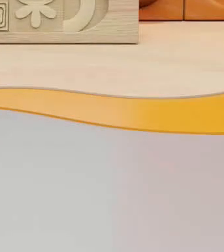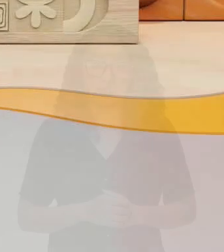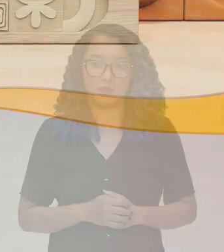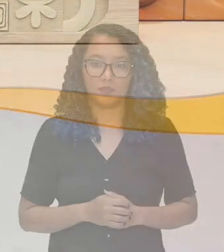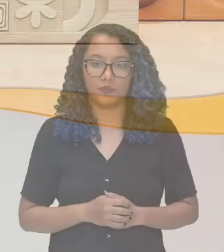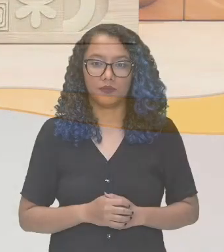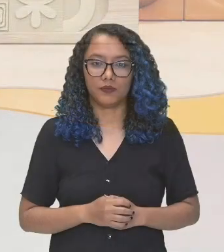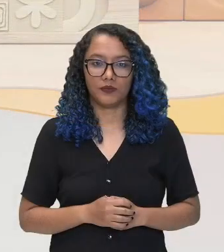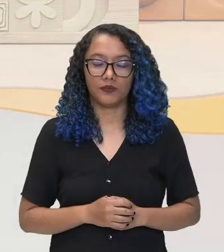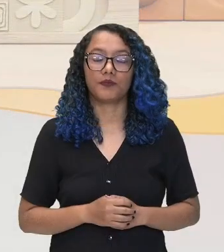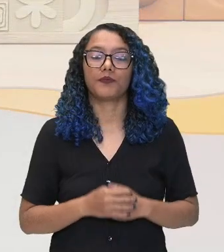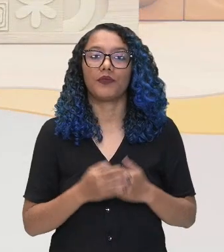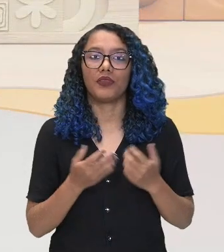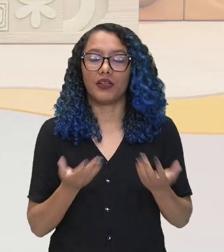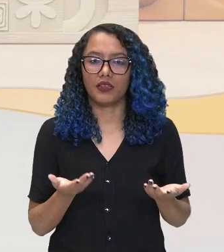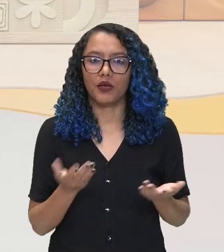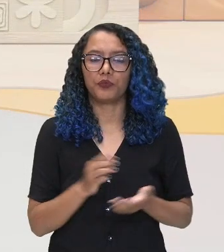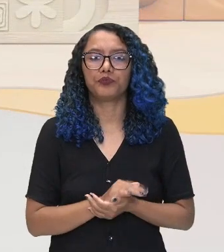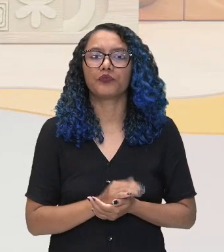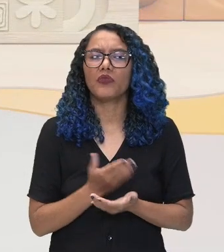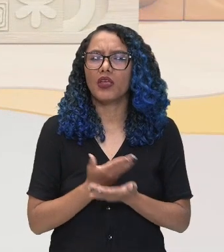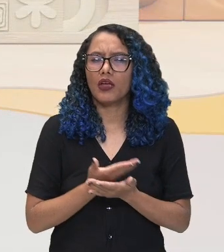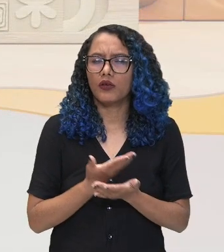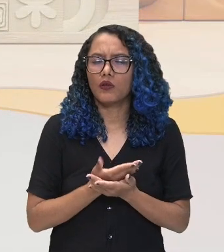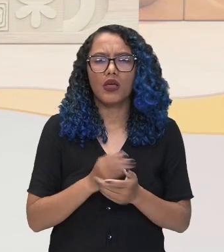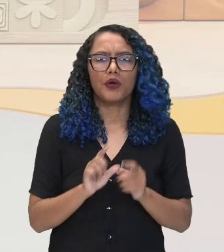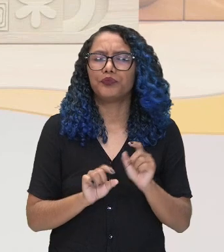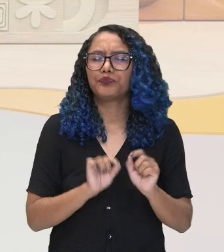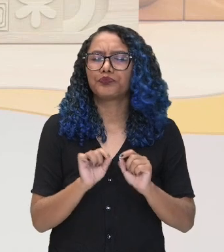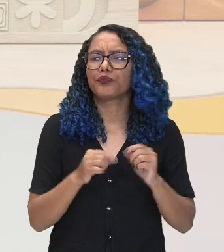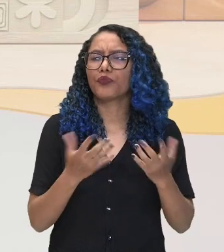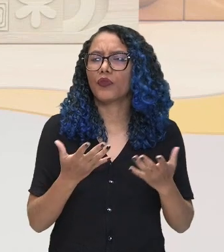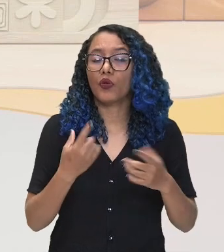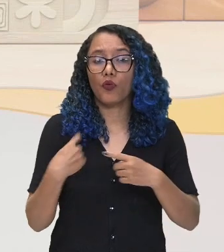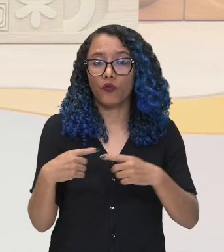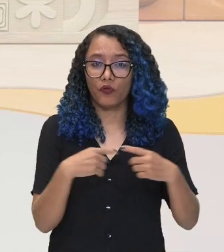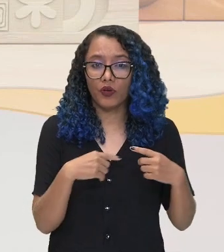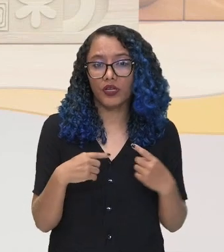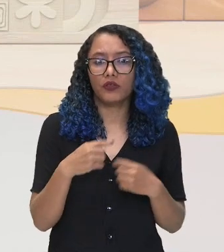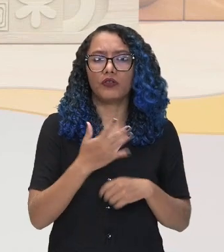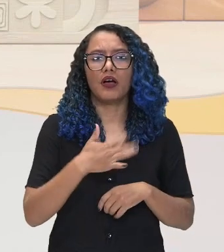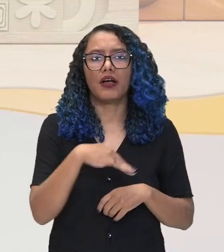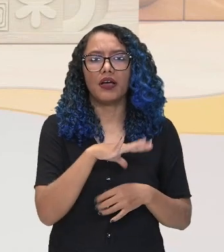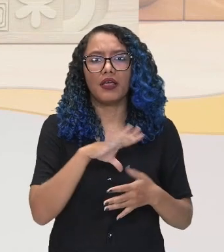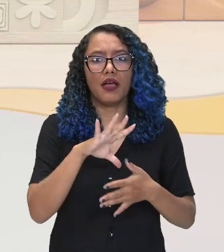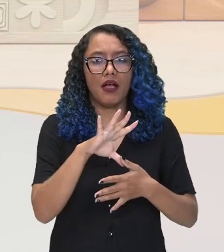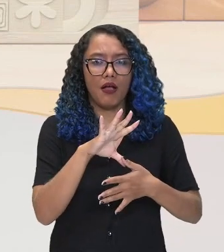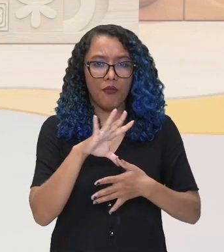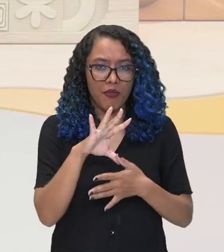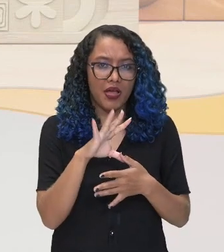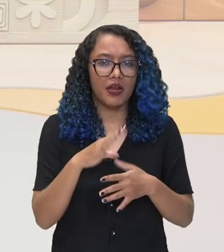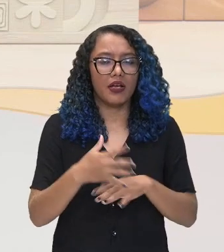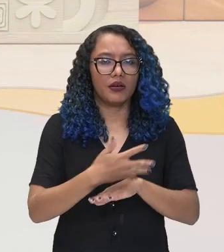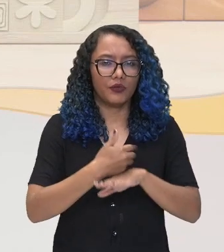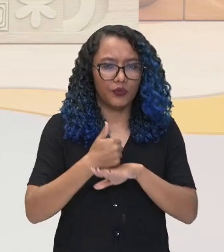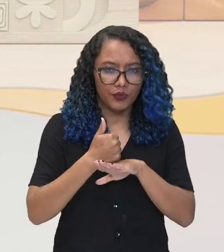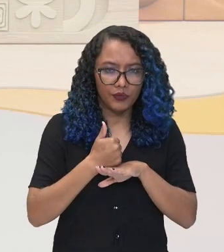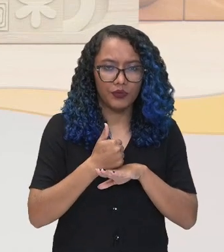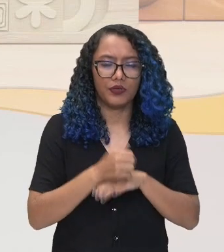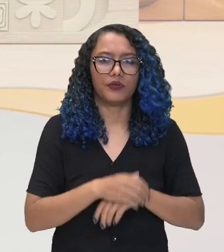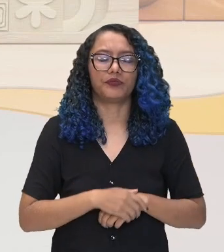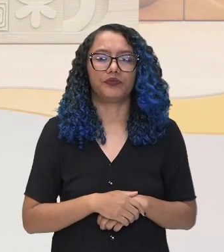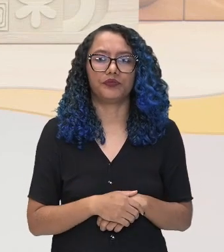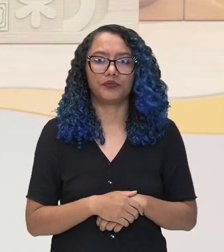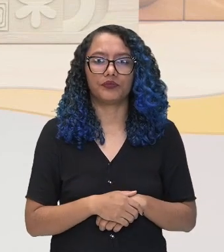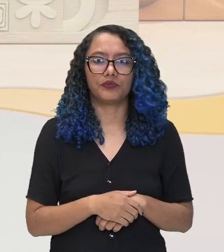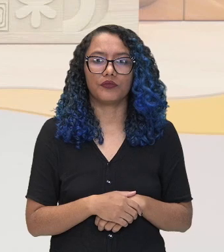Nesta aula vamos verificar conflitos na América Colonial. Que América Colonial era essa? Observem aqui na nossa